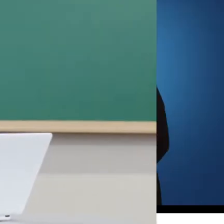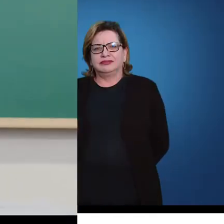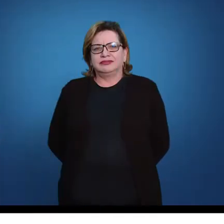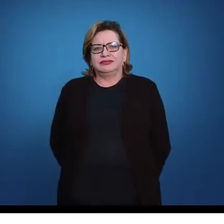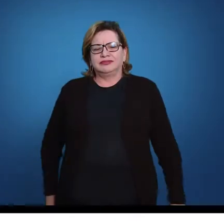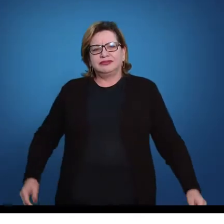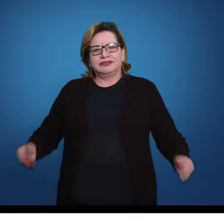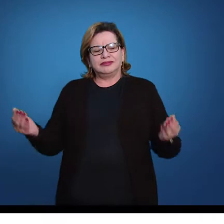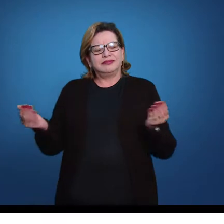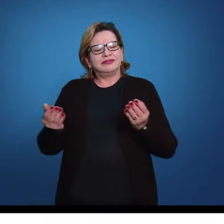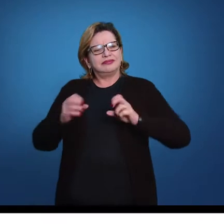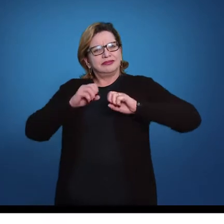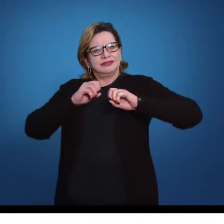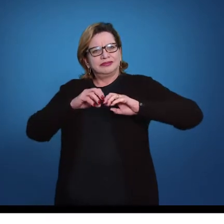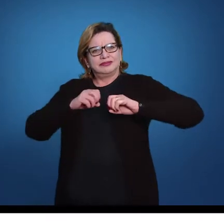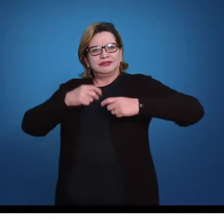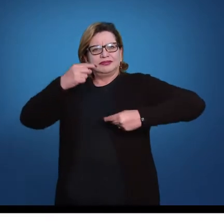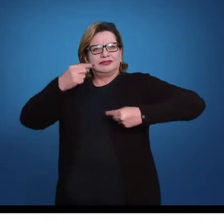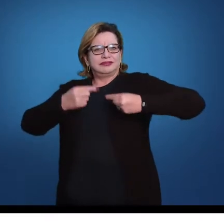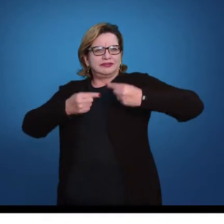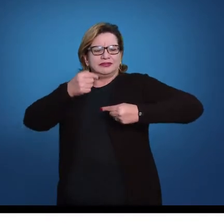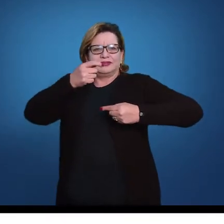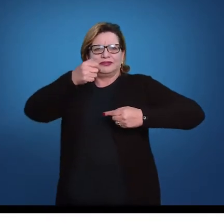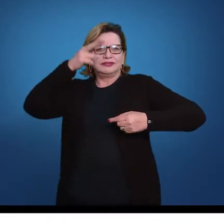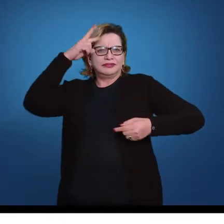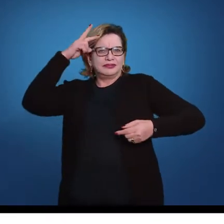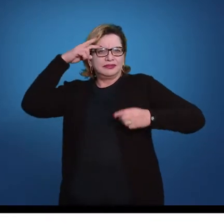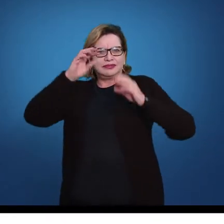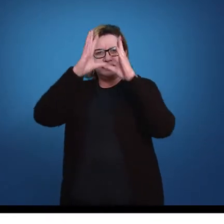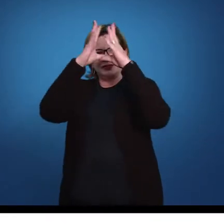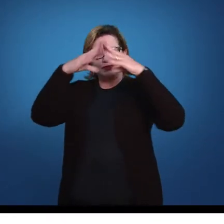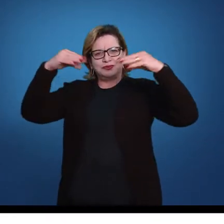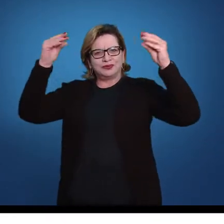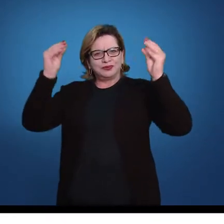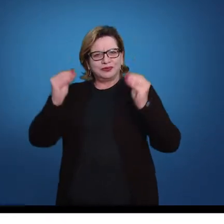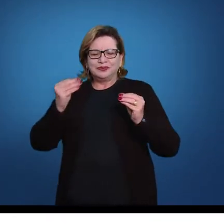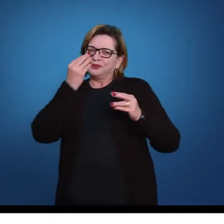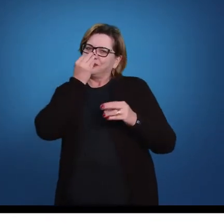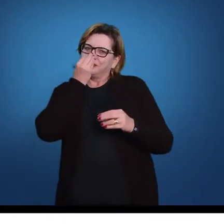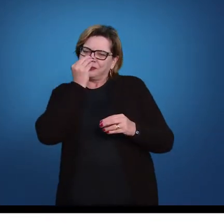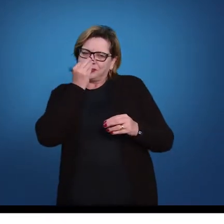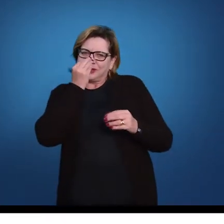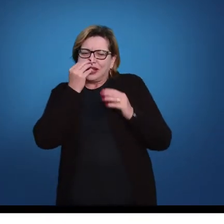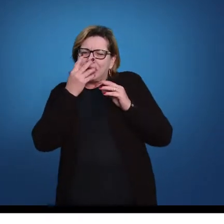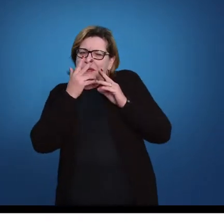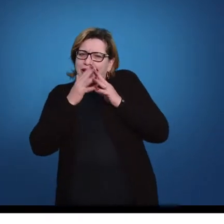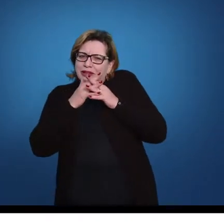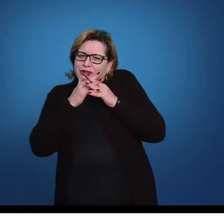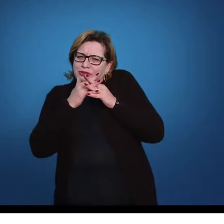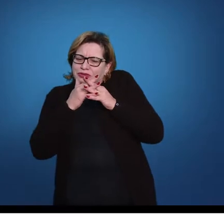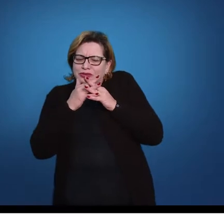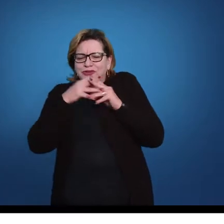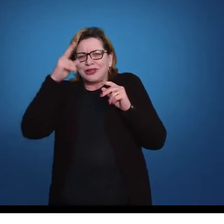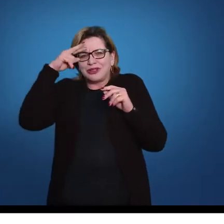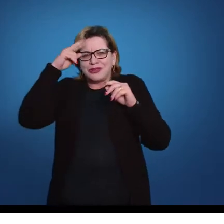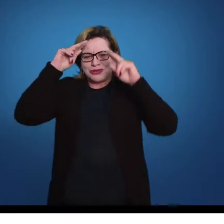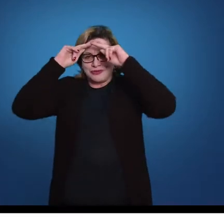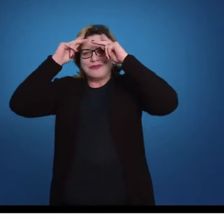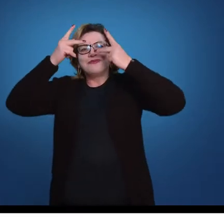Neste módulo nós vamos discutir um pouco sobre a história do circo, que se confunde com a história da própria humanidade.